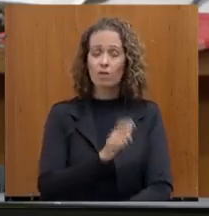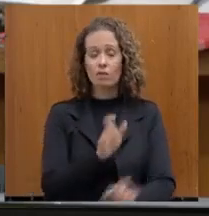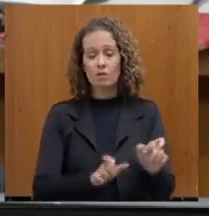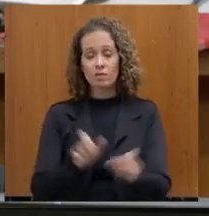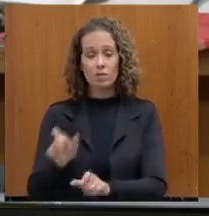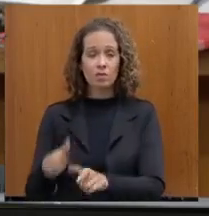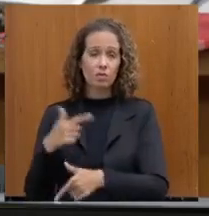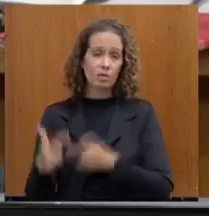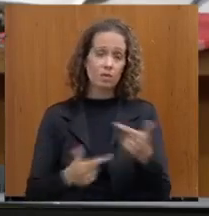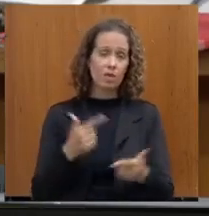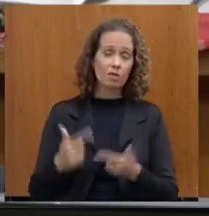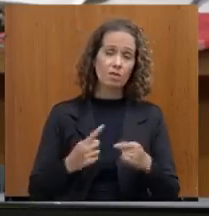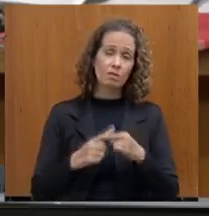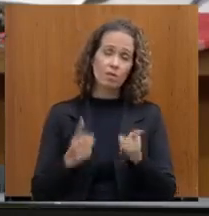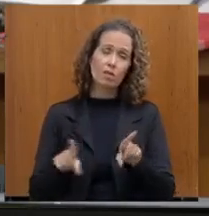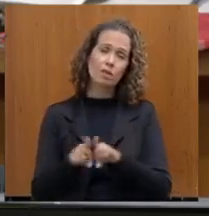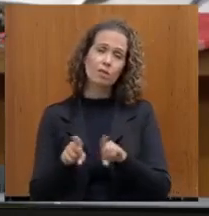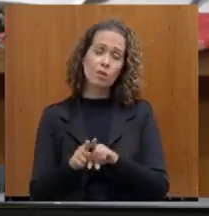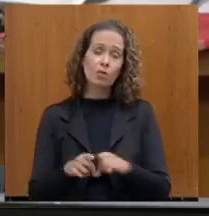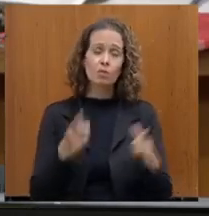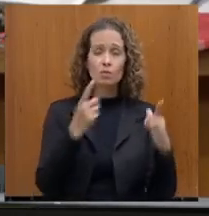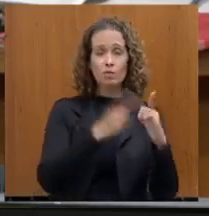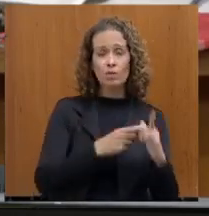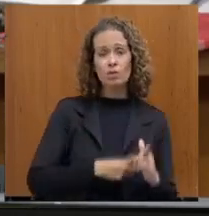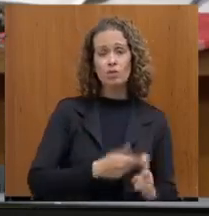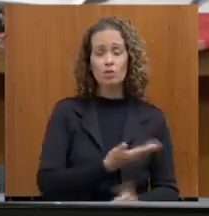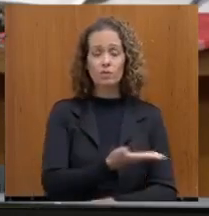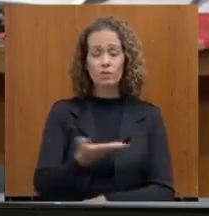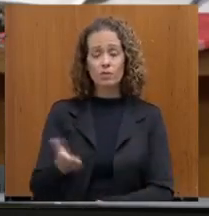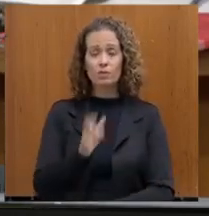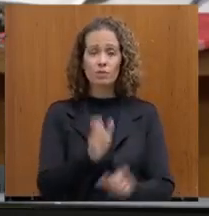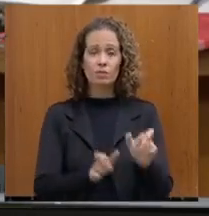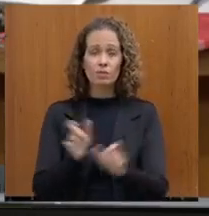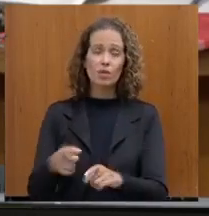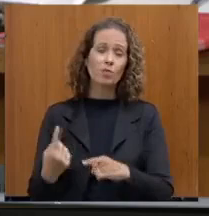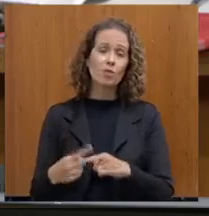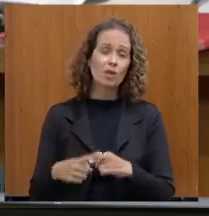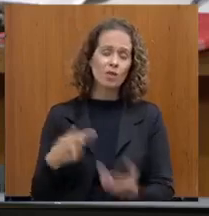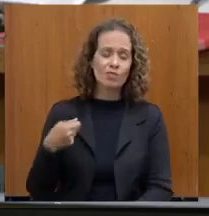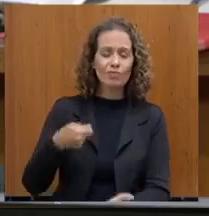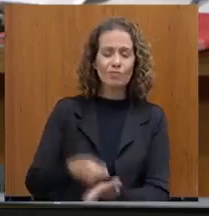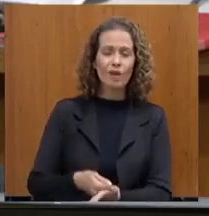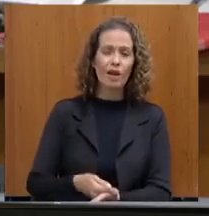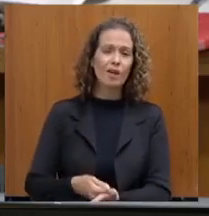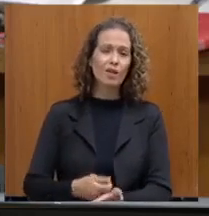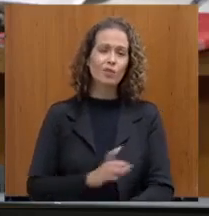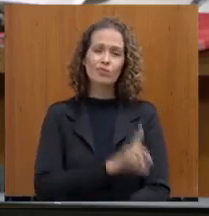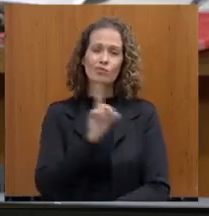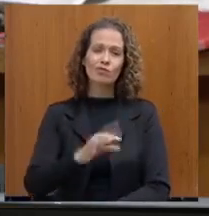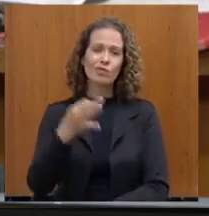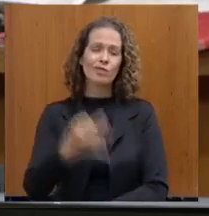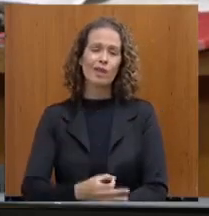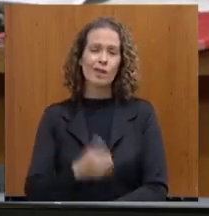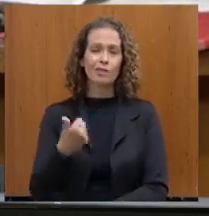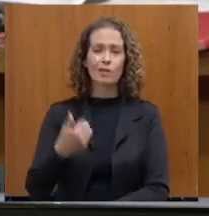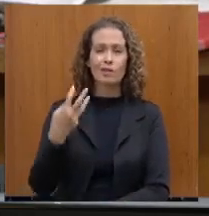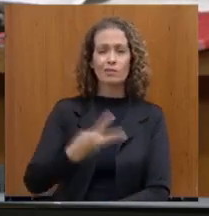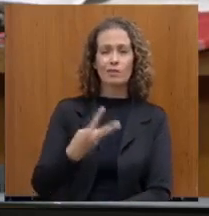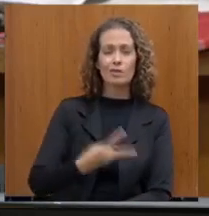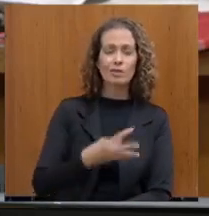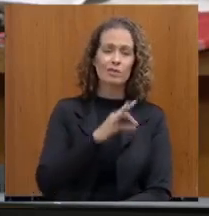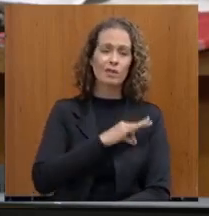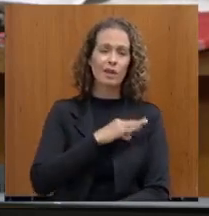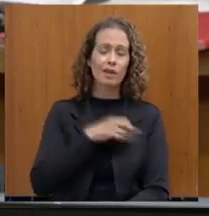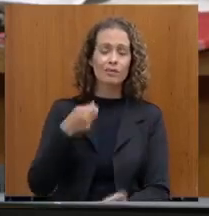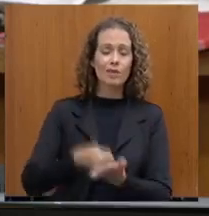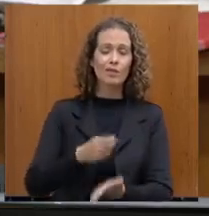também entendemos que há uma dívida com os servidores com relação a não pagar o salário em dia, não pagar o 13º em dia. Então, hoje a gente busca isso.